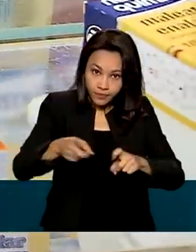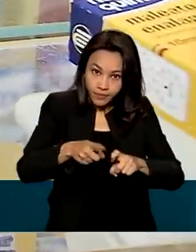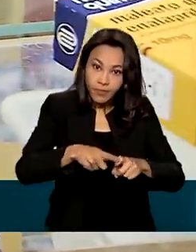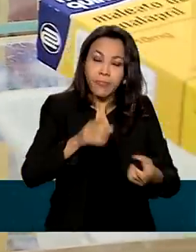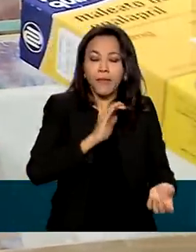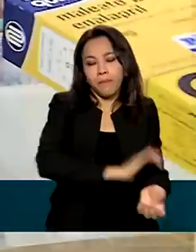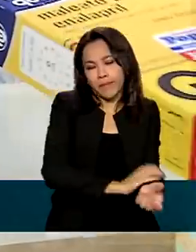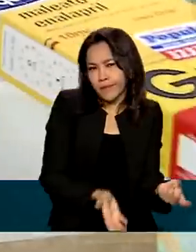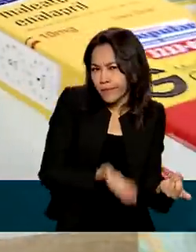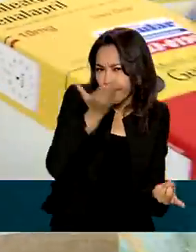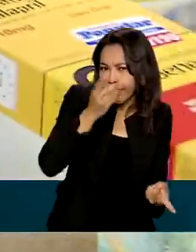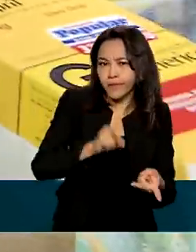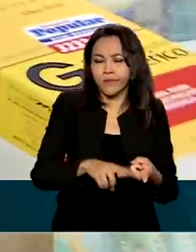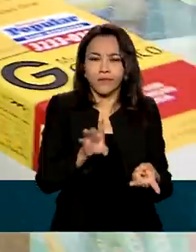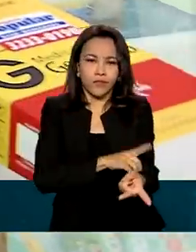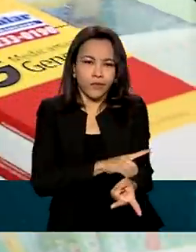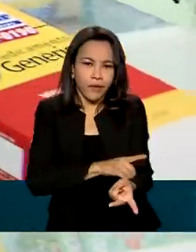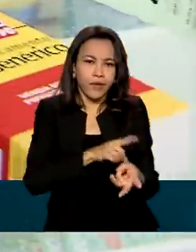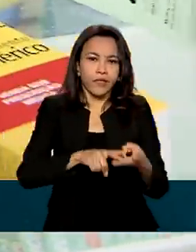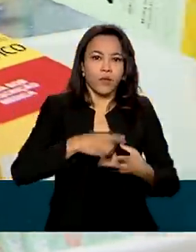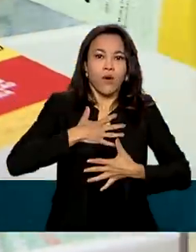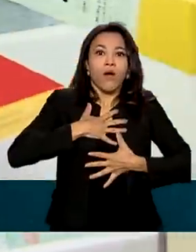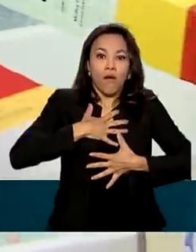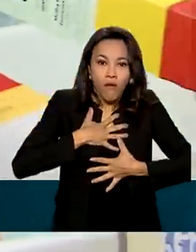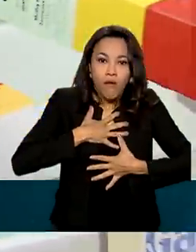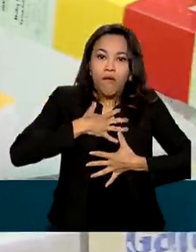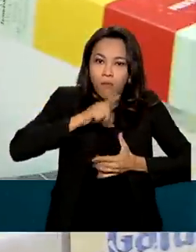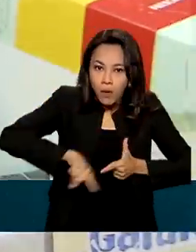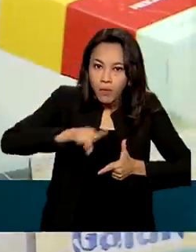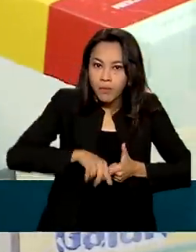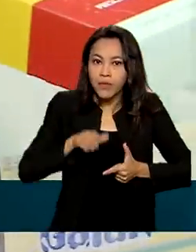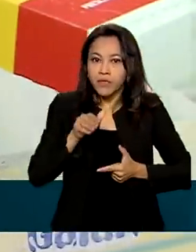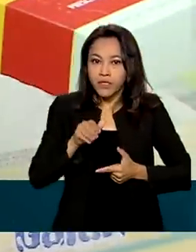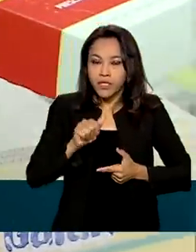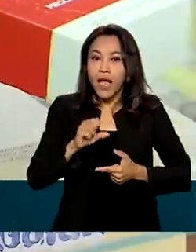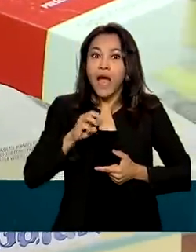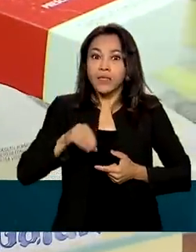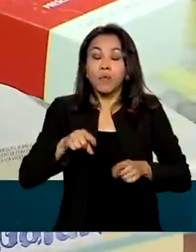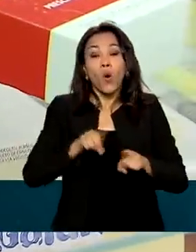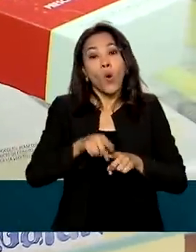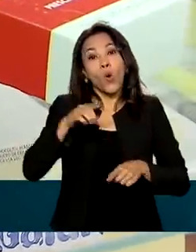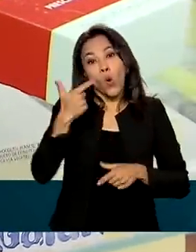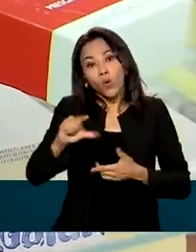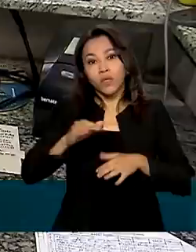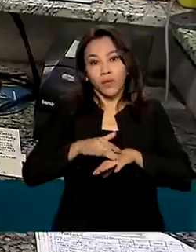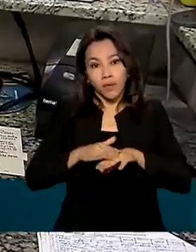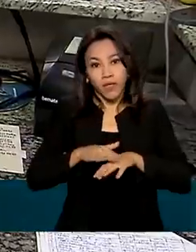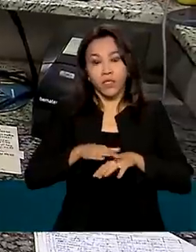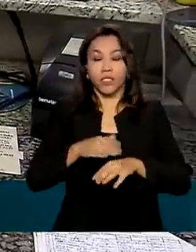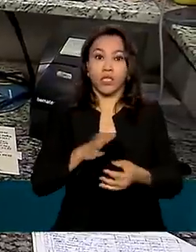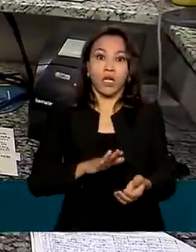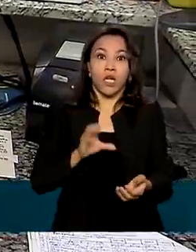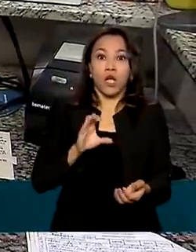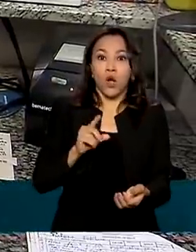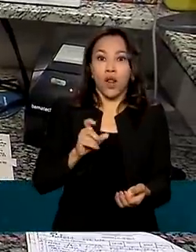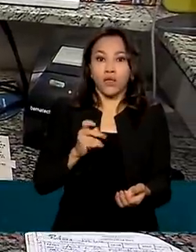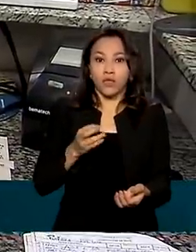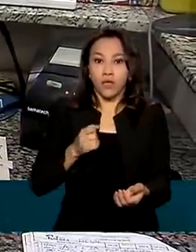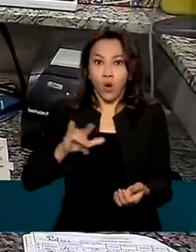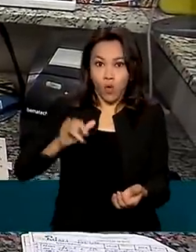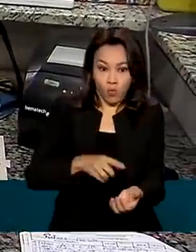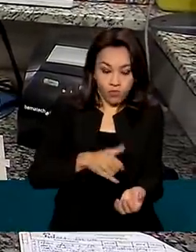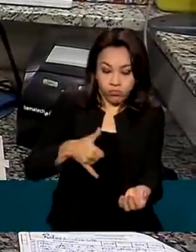hipertensão, diabetes ou asma. Quem sofre de glaucoma ou colesterol alto pode adquirir seus